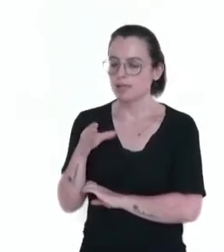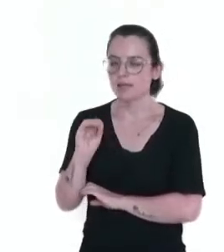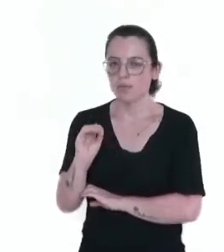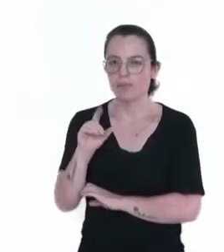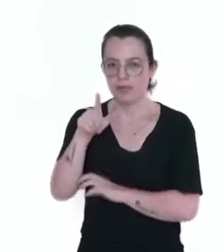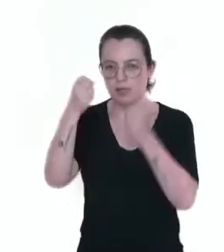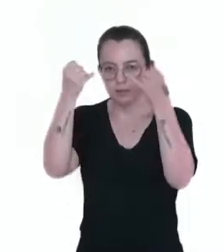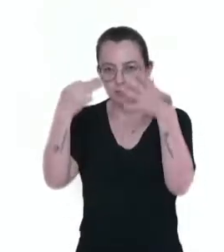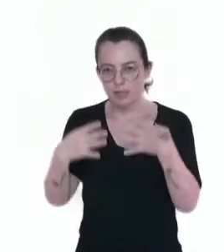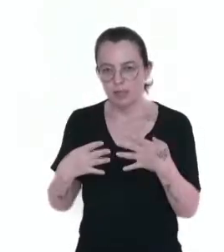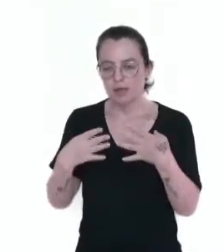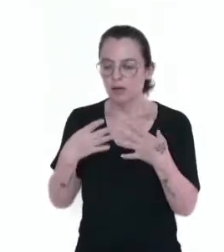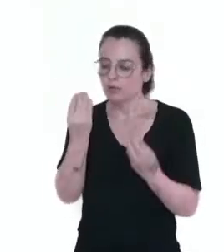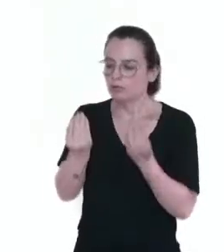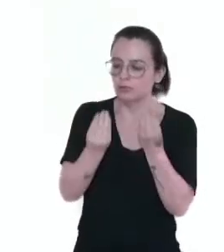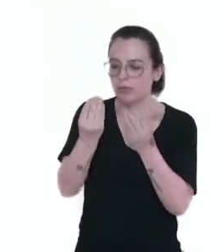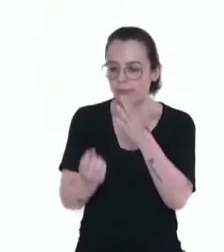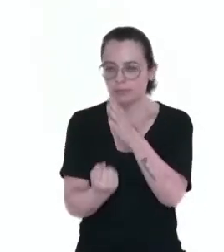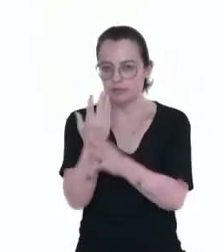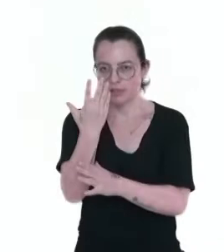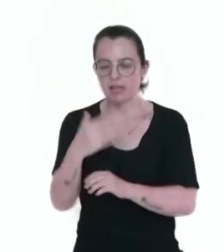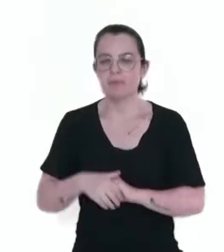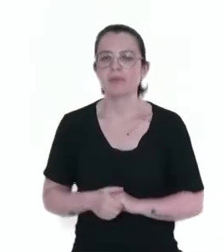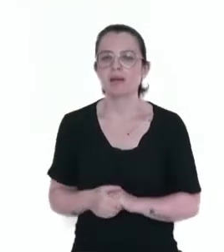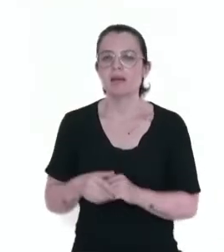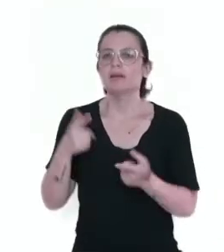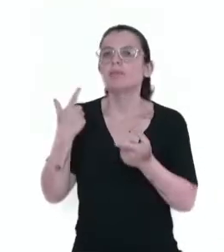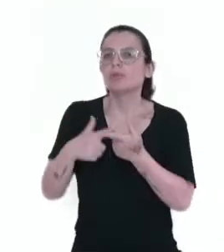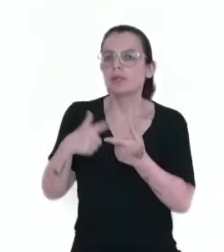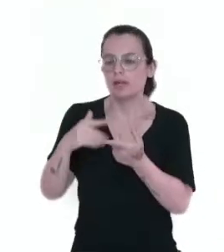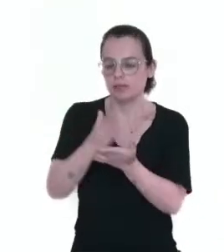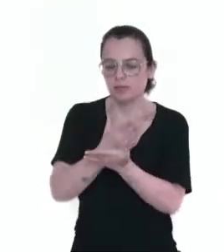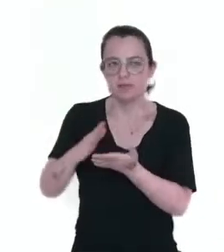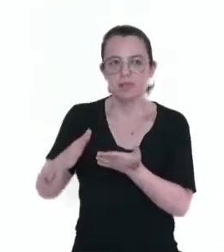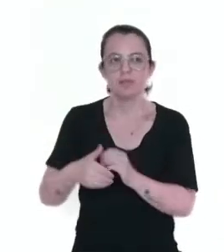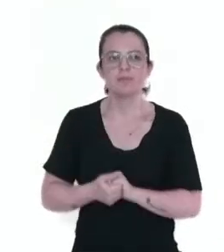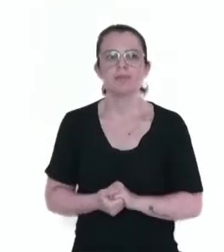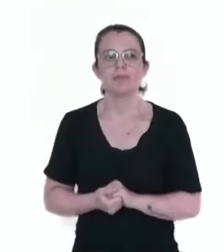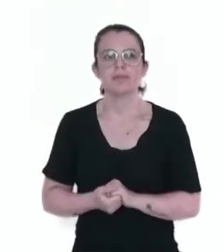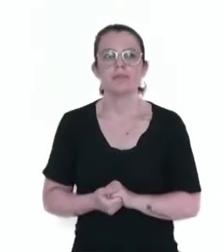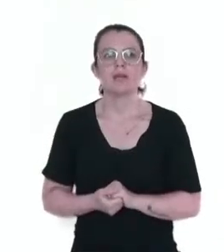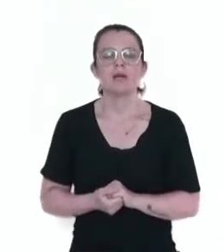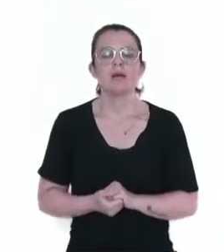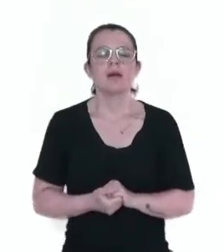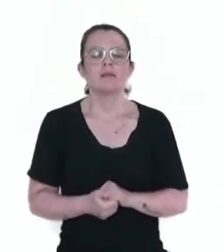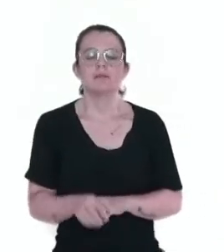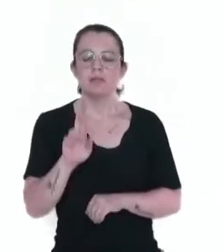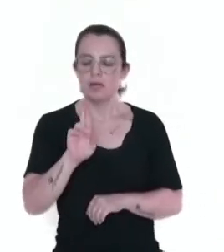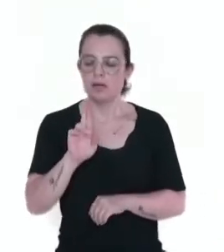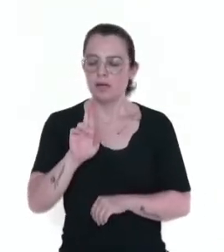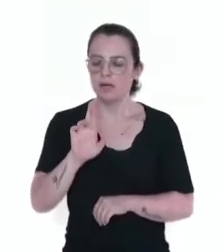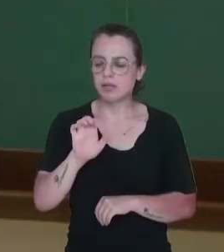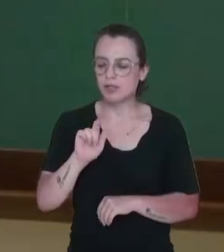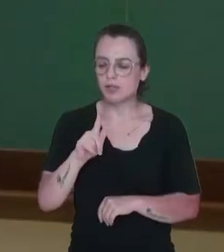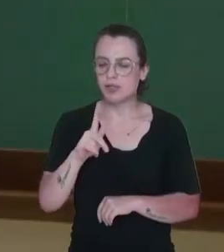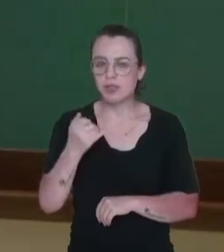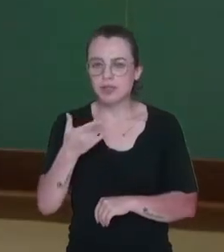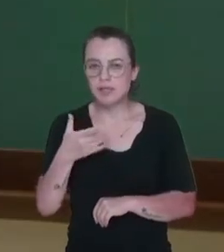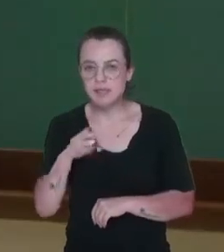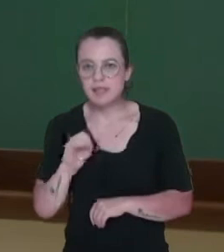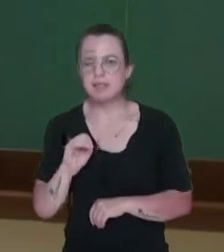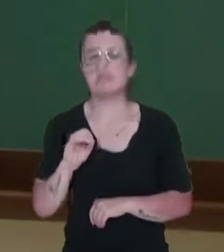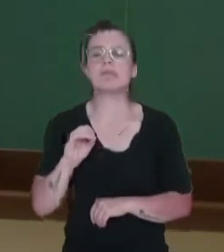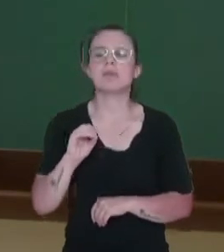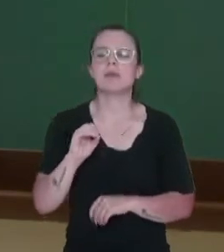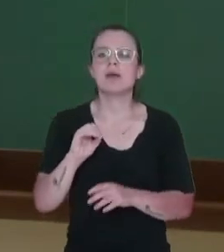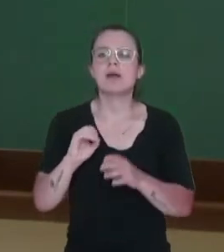explique os critérios e finalidades, né? E também o resultado da regionalização é a formação das regiões, porque que essas regiões são